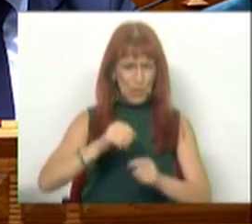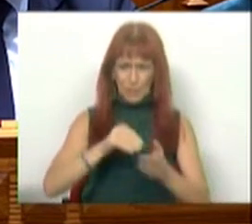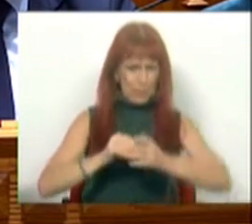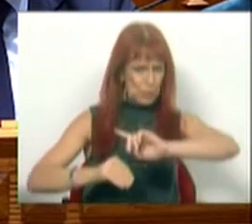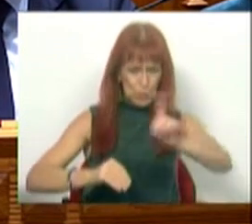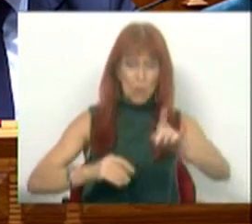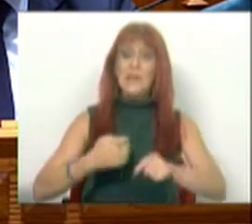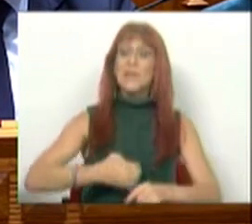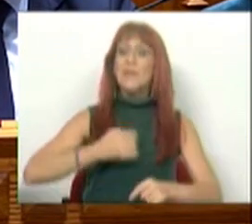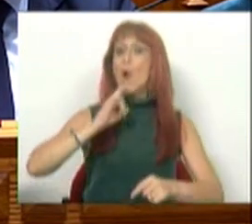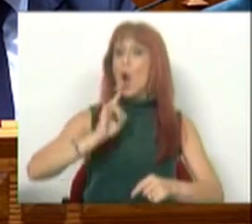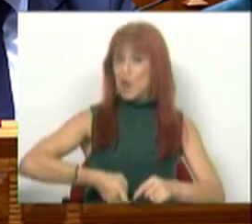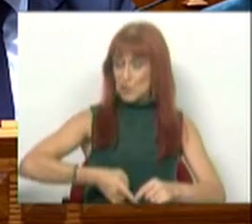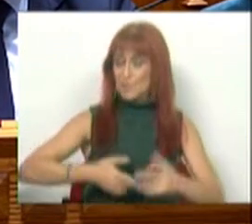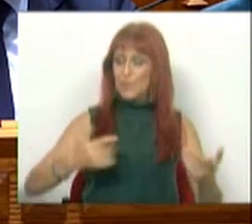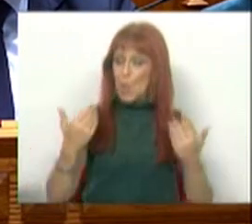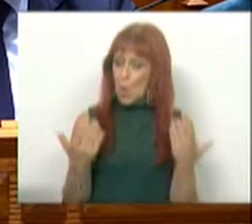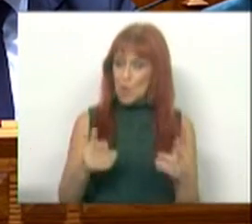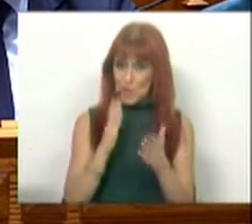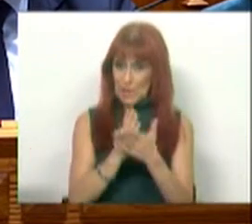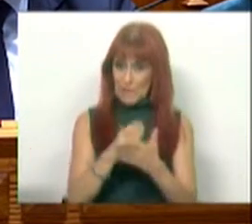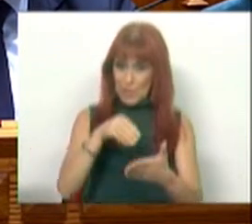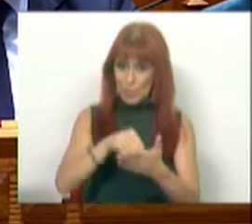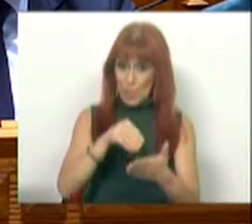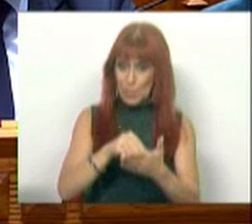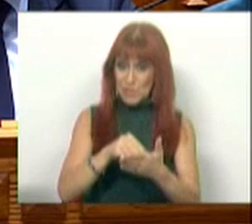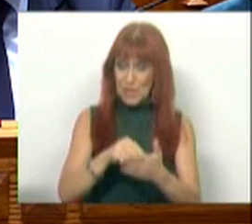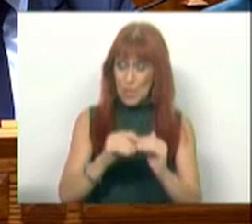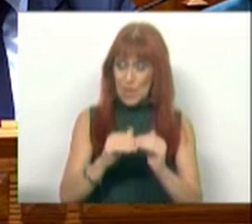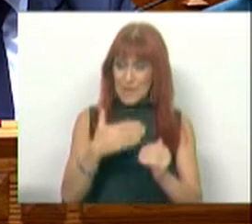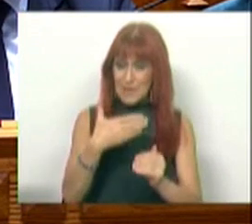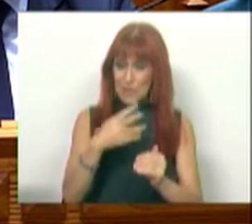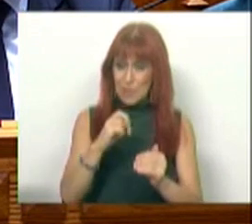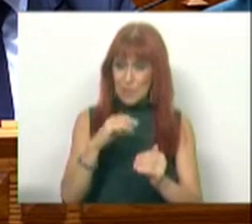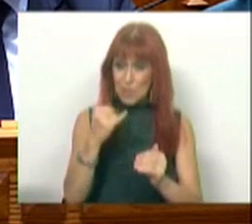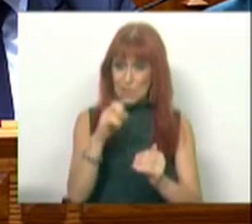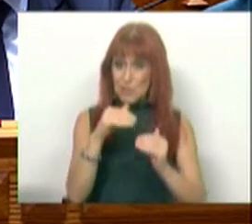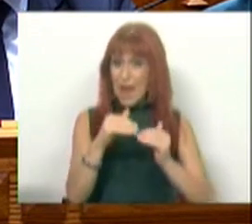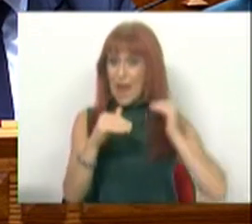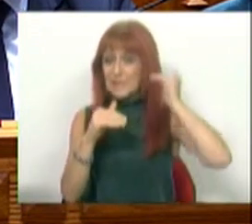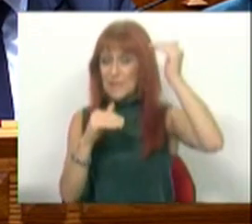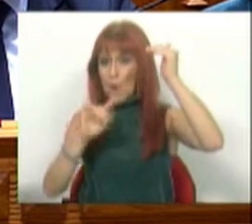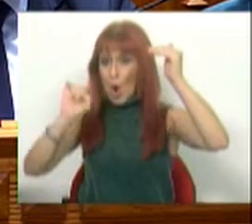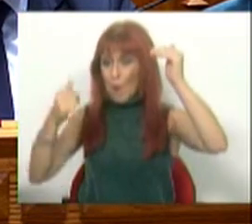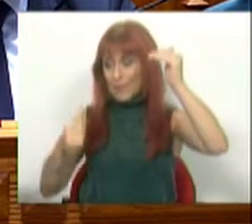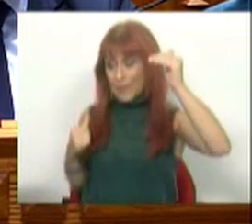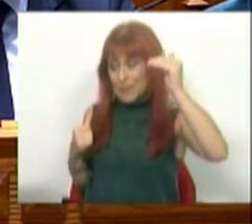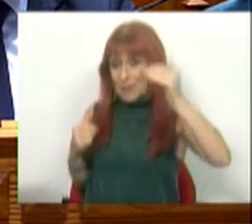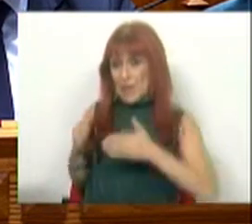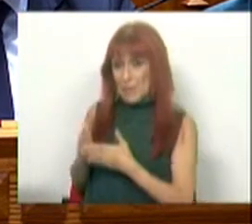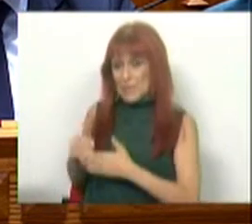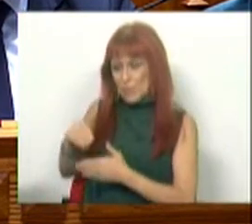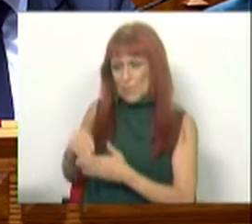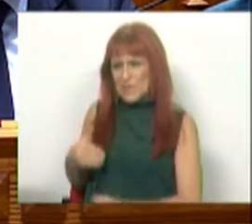pobreza. Significa que hoje o limiar da pobreza está 132 euros acima daquilo que era o limiar da